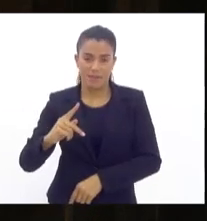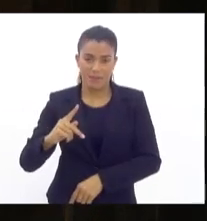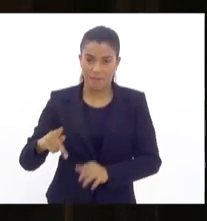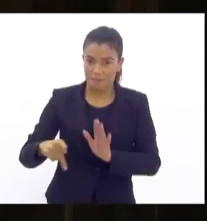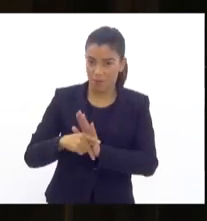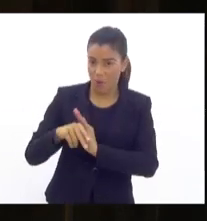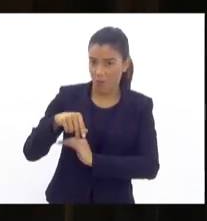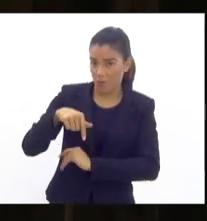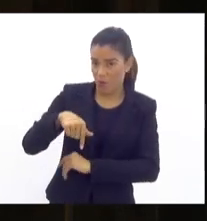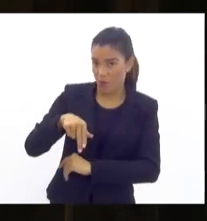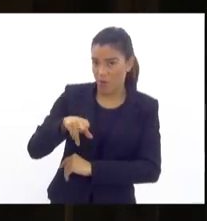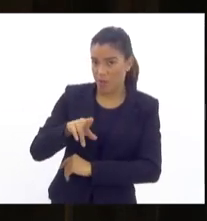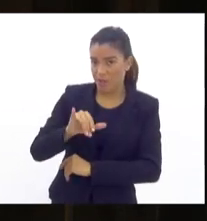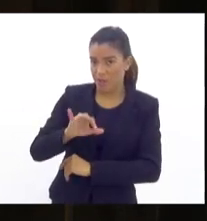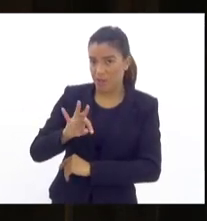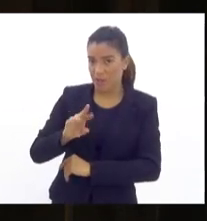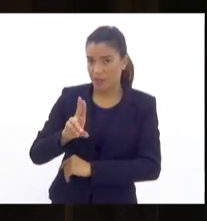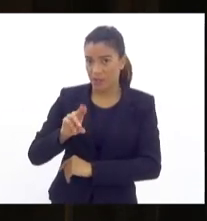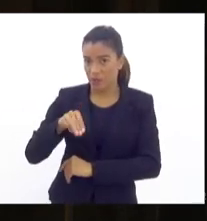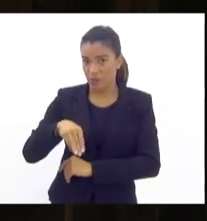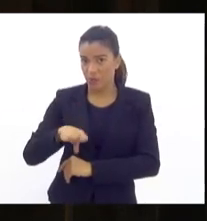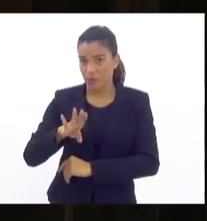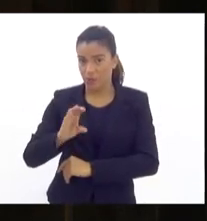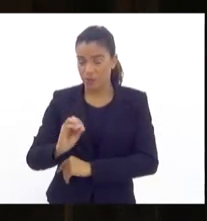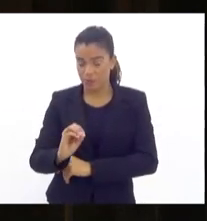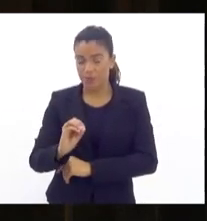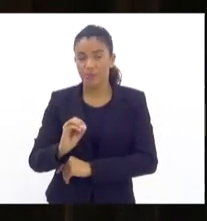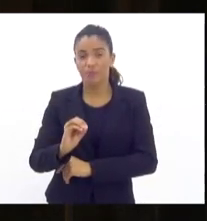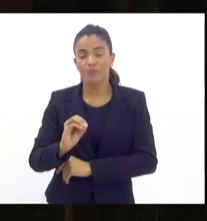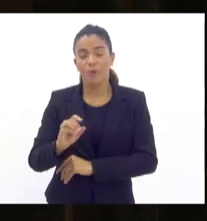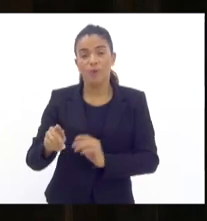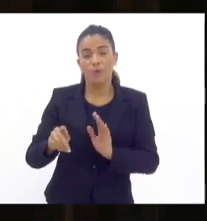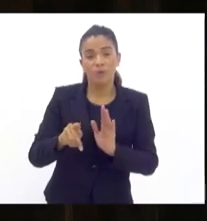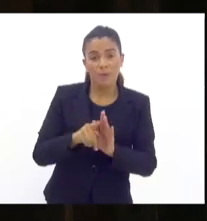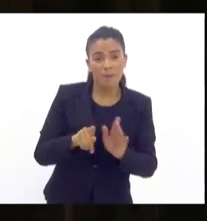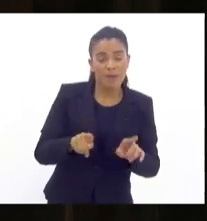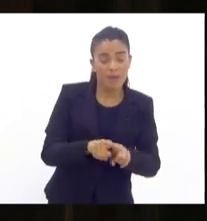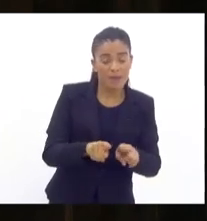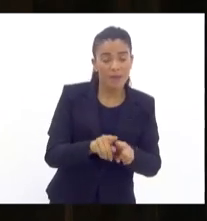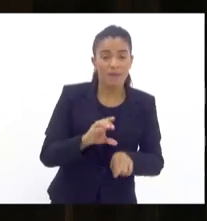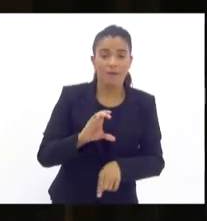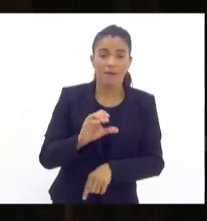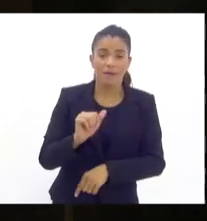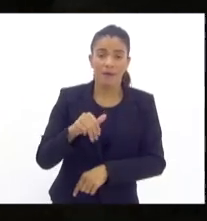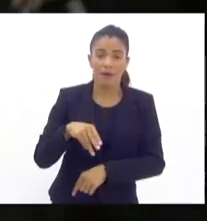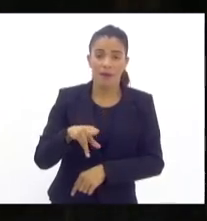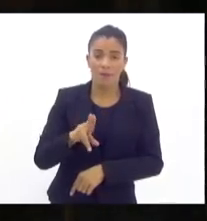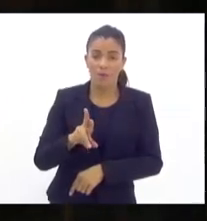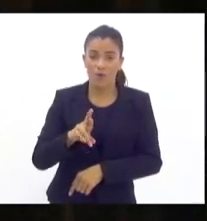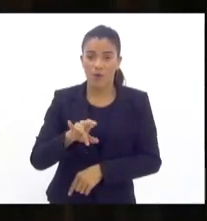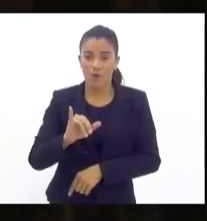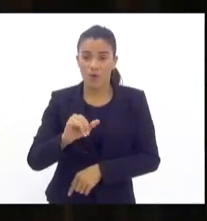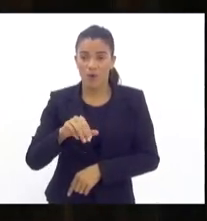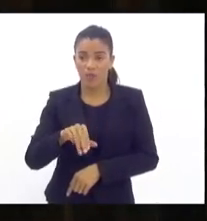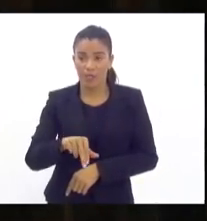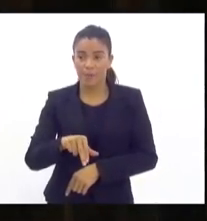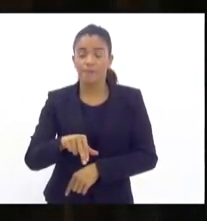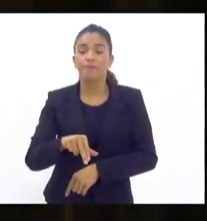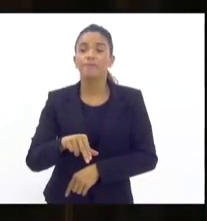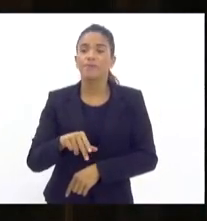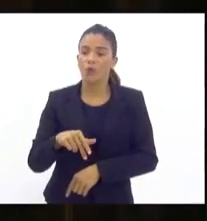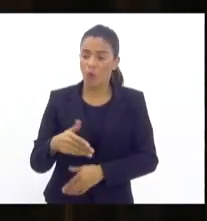com a milícia lá do Camorim e hoje a gente já tem uma nova informação com relação a uma tentativa